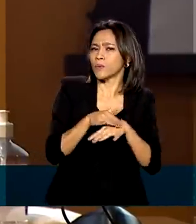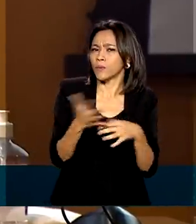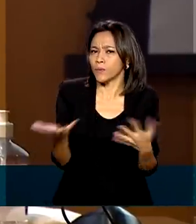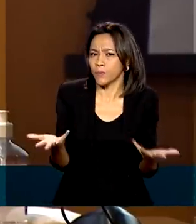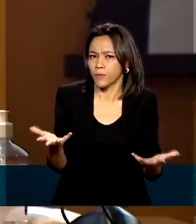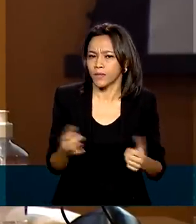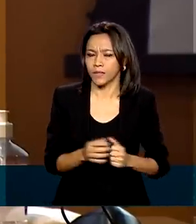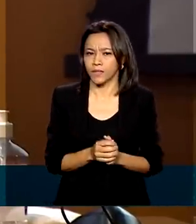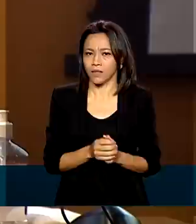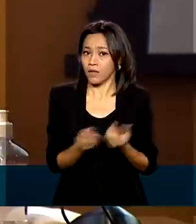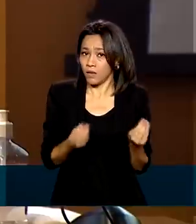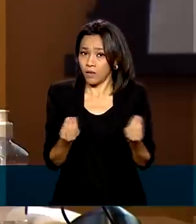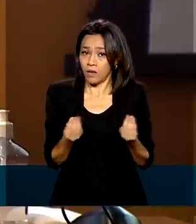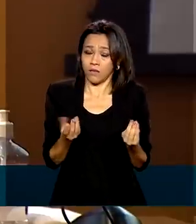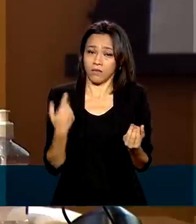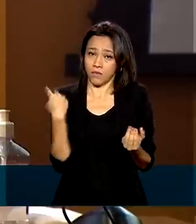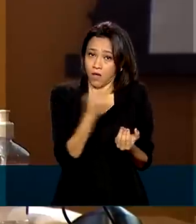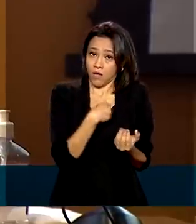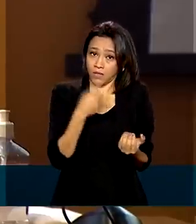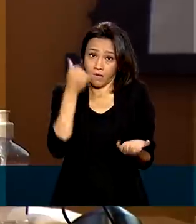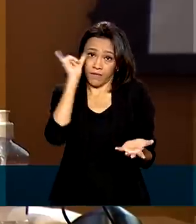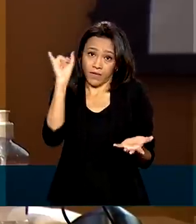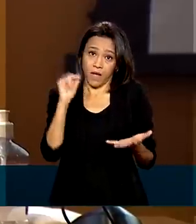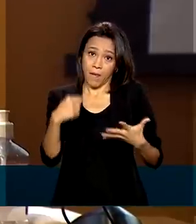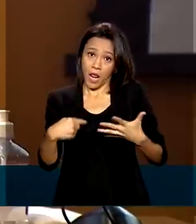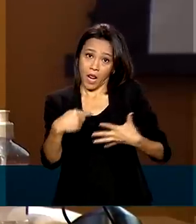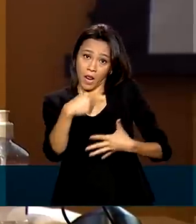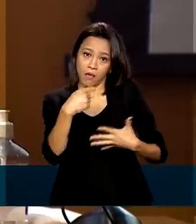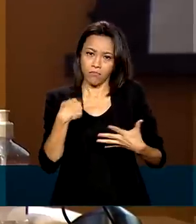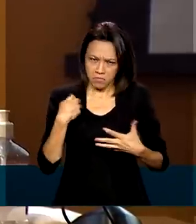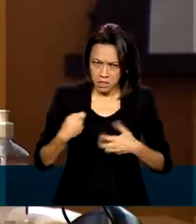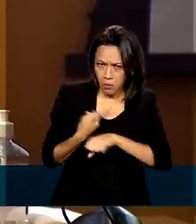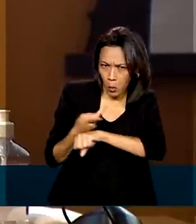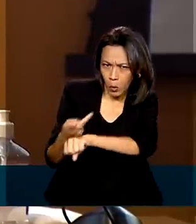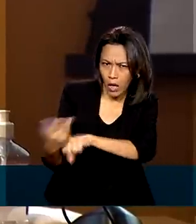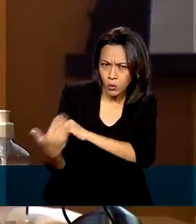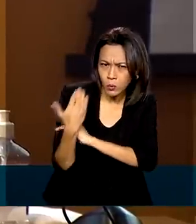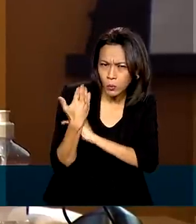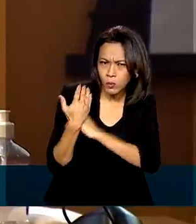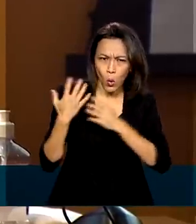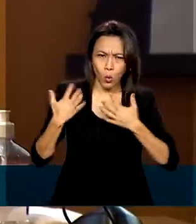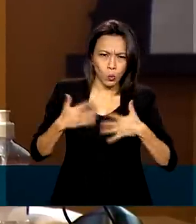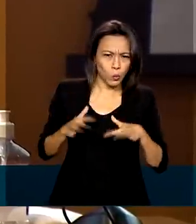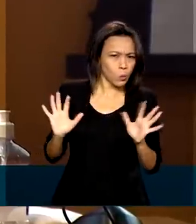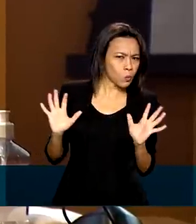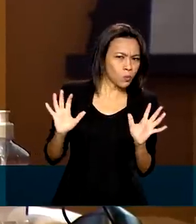Como que a gente deve fazer? Deve procurar ajuda? Não procurar ajuda?